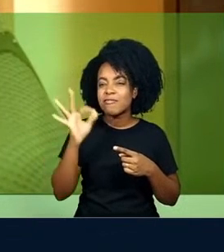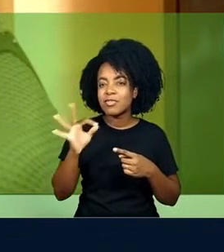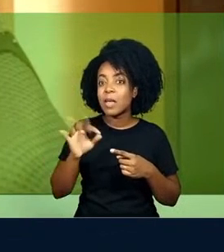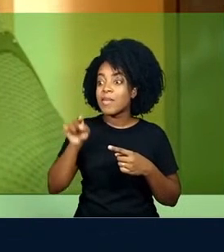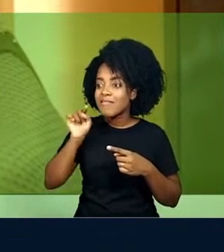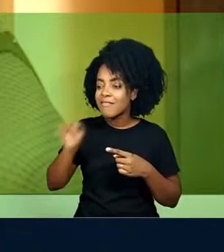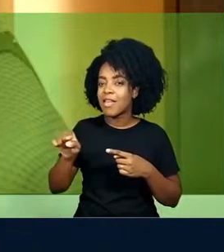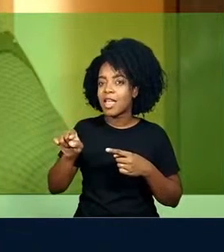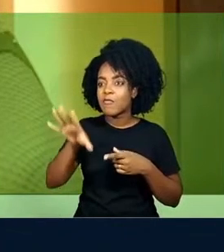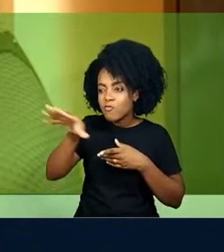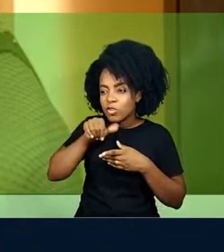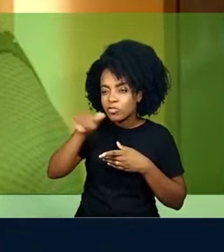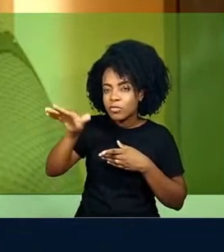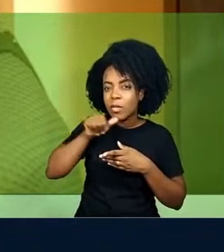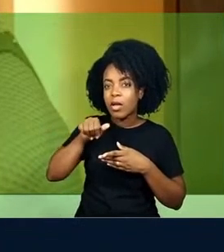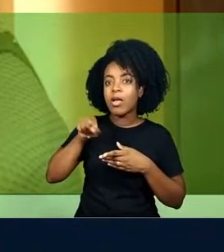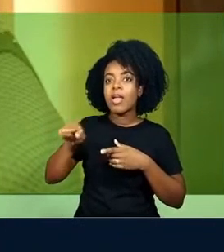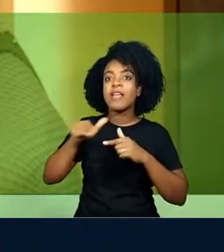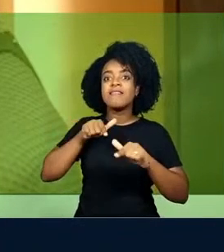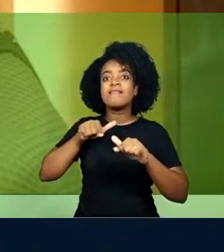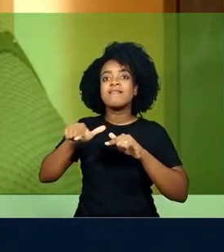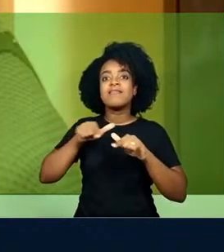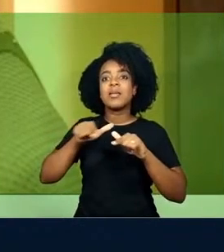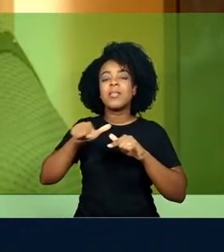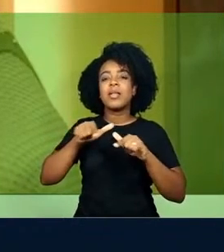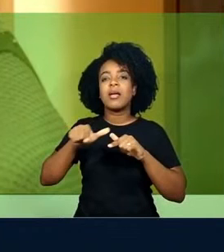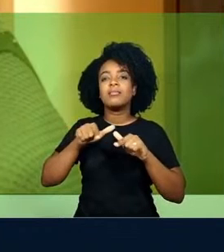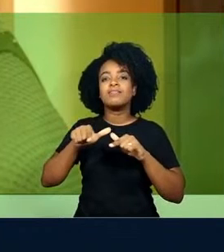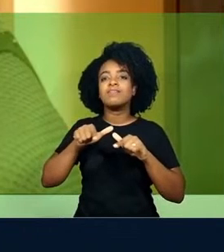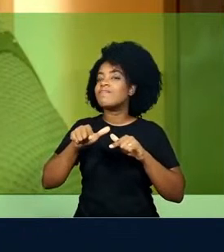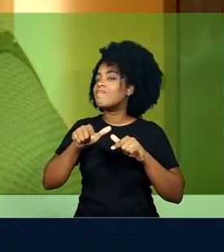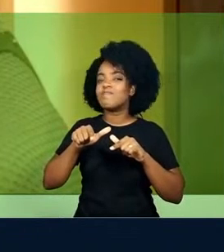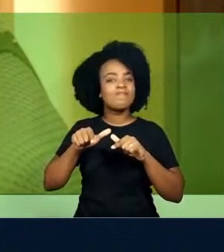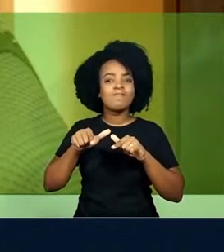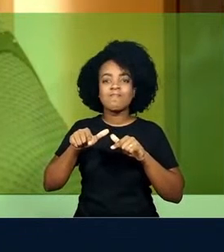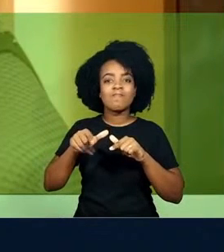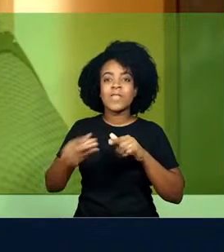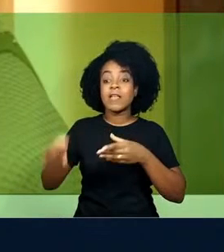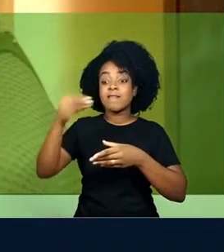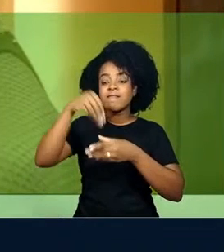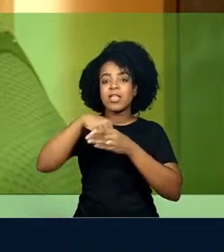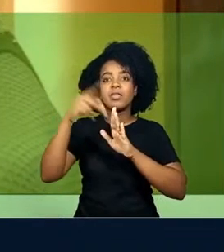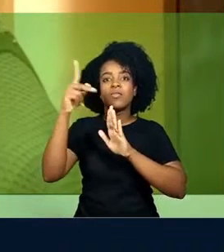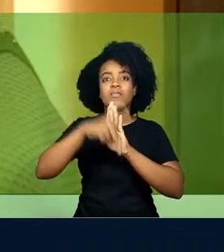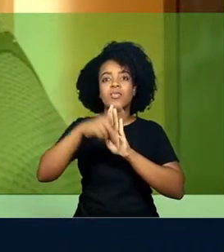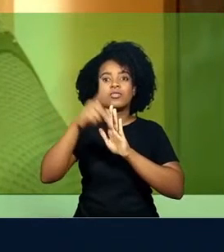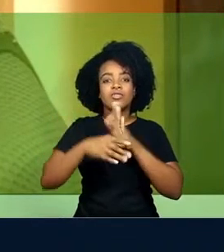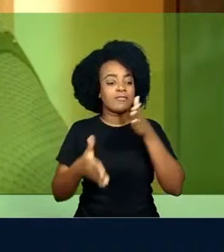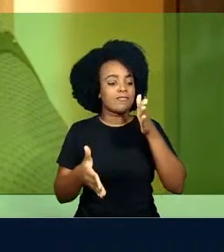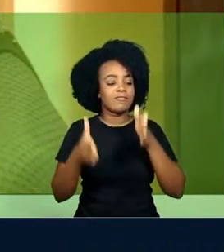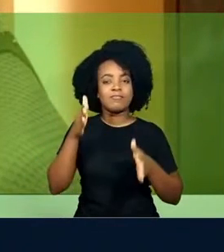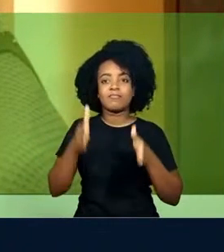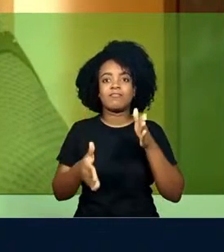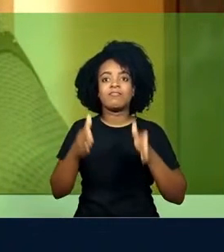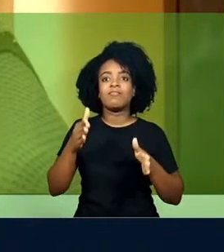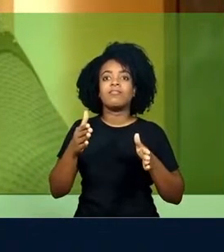está aplicando. O filme Ex Machina faz uma relação muito interessante.